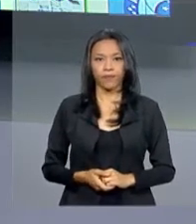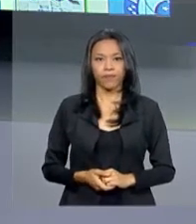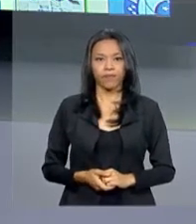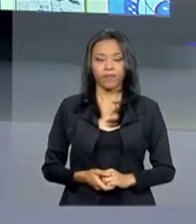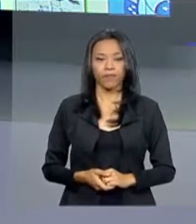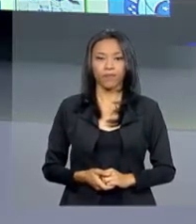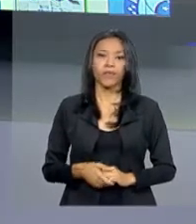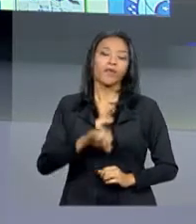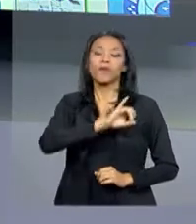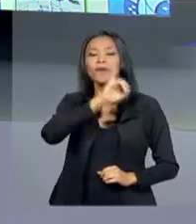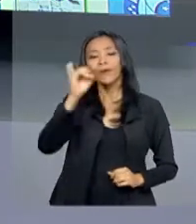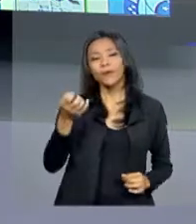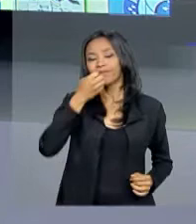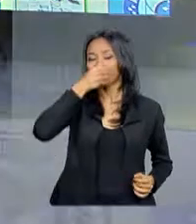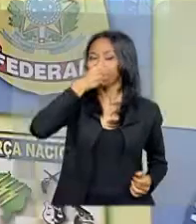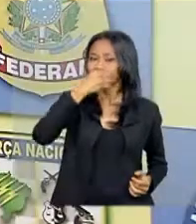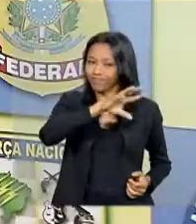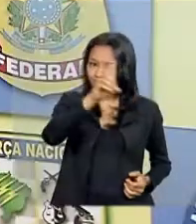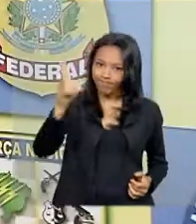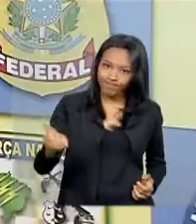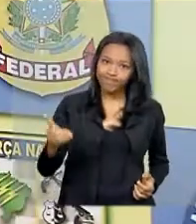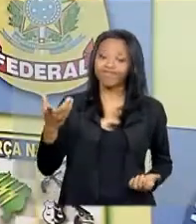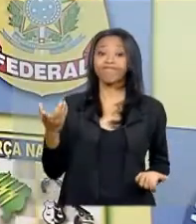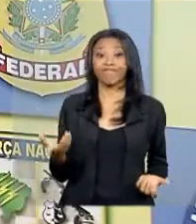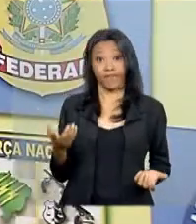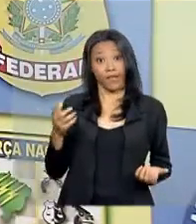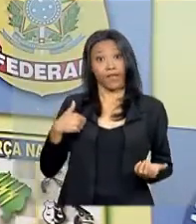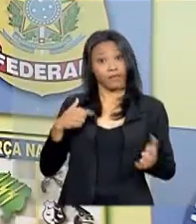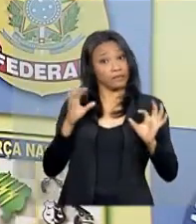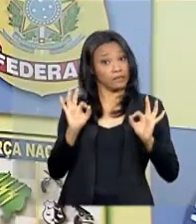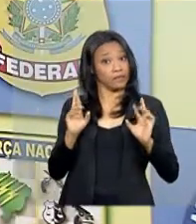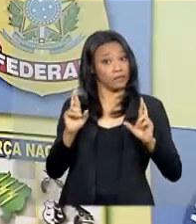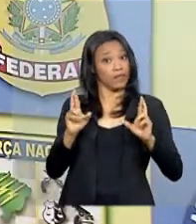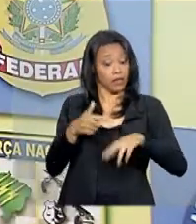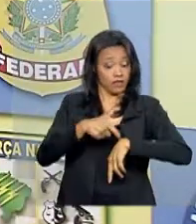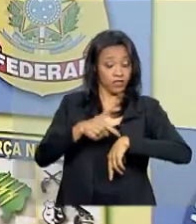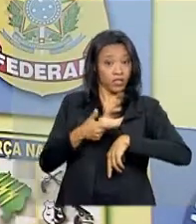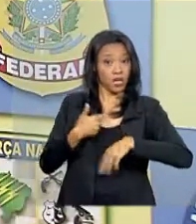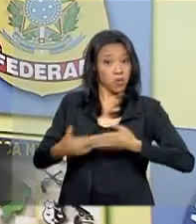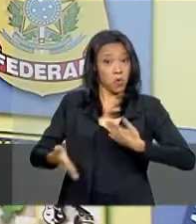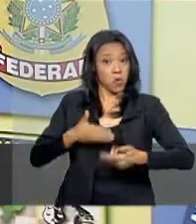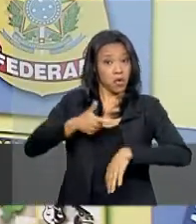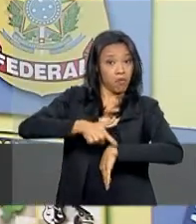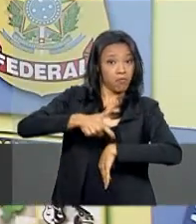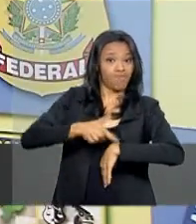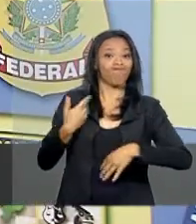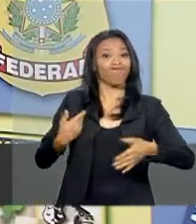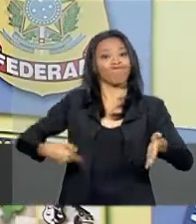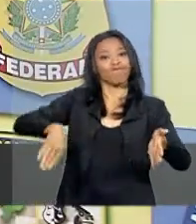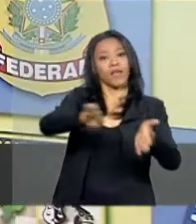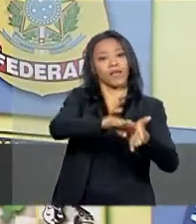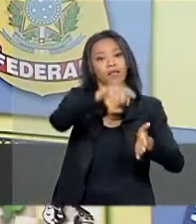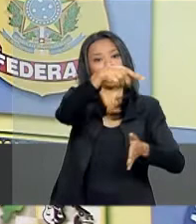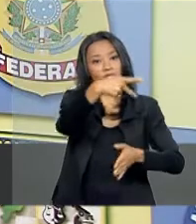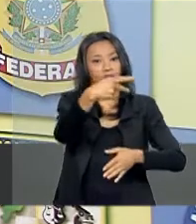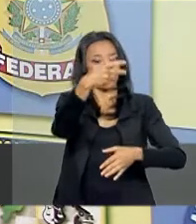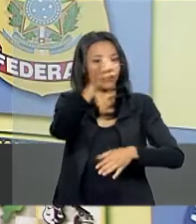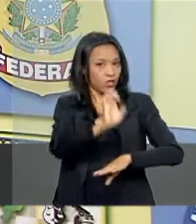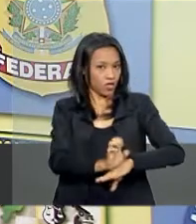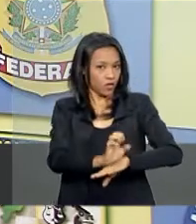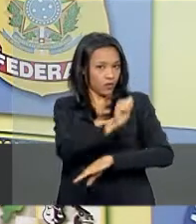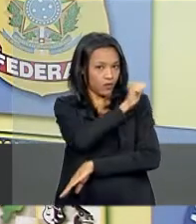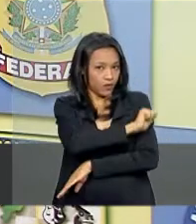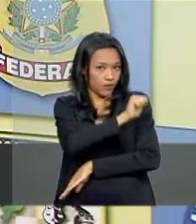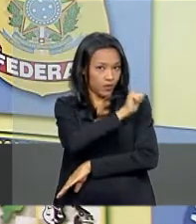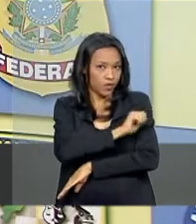Oi Renata, bom dia. Olha, a previsão é que o presidente Michel Temer chegue a qualquer momento aqui no Rio de Janeiro. conversei